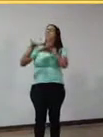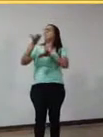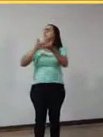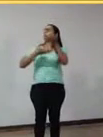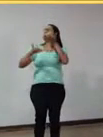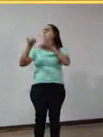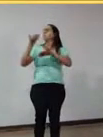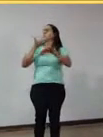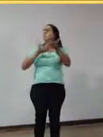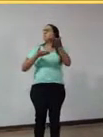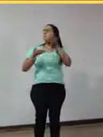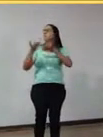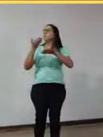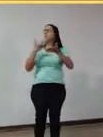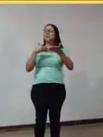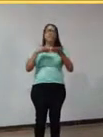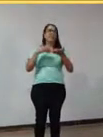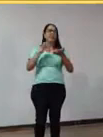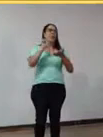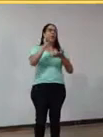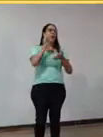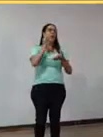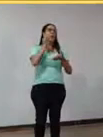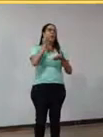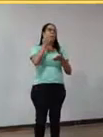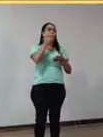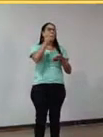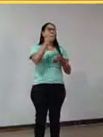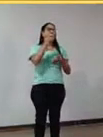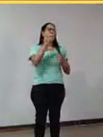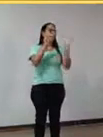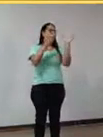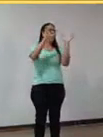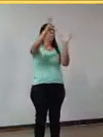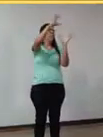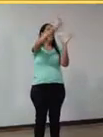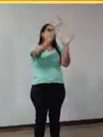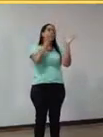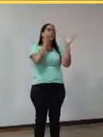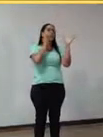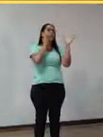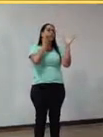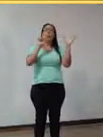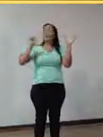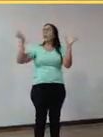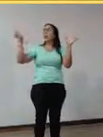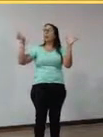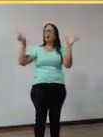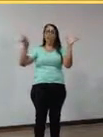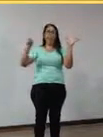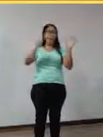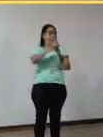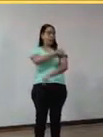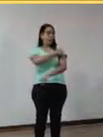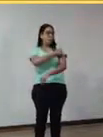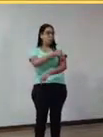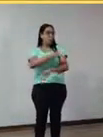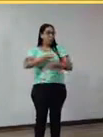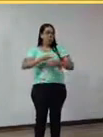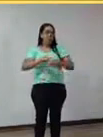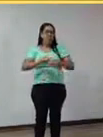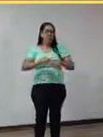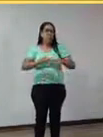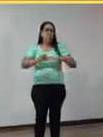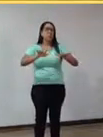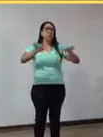brotando já, cheia de frutos, de orientações. E eles vão já orientando. Muitos deles já são professores